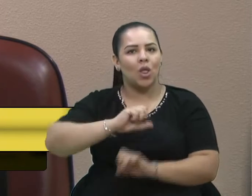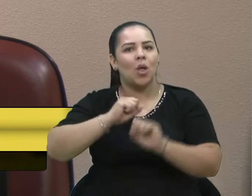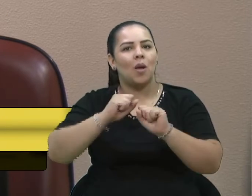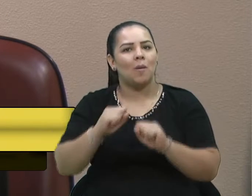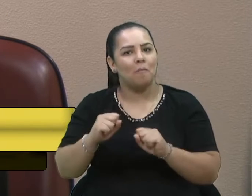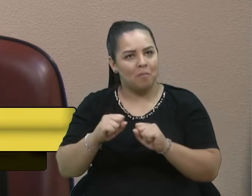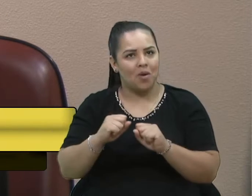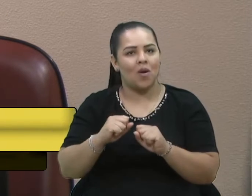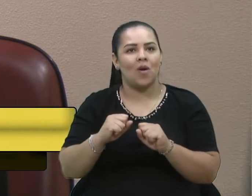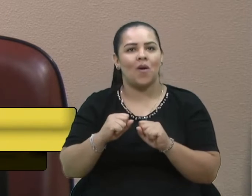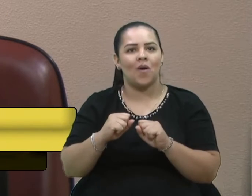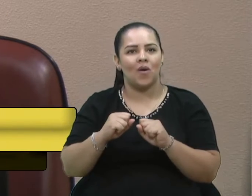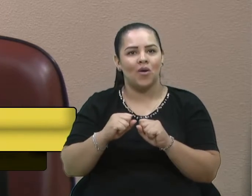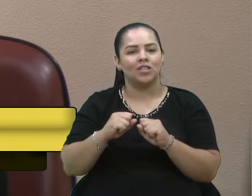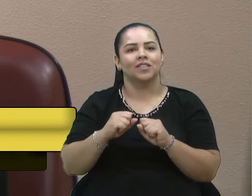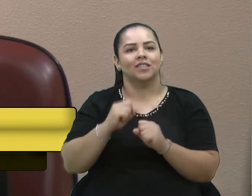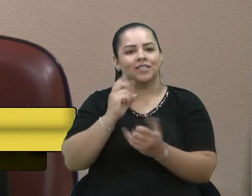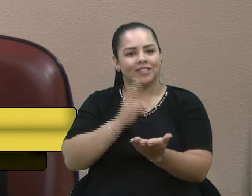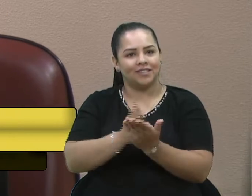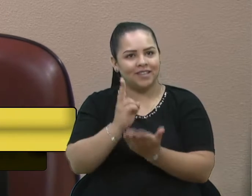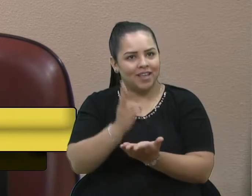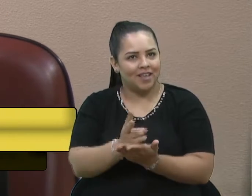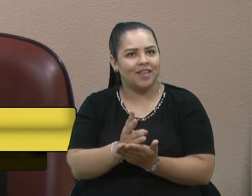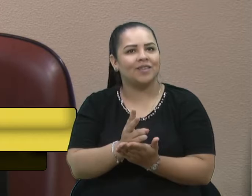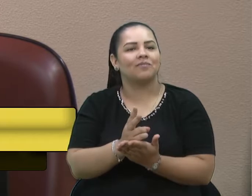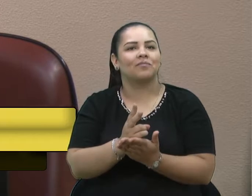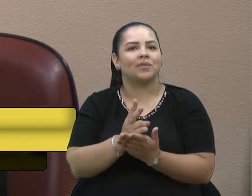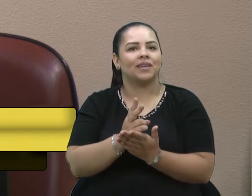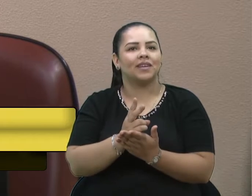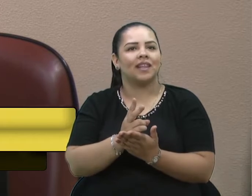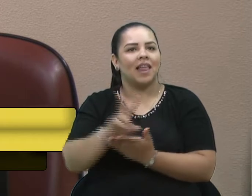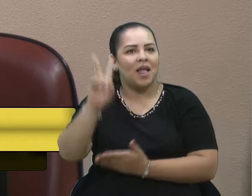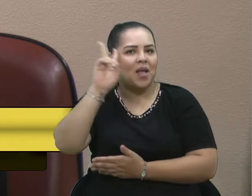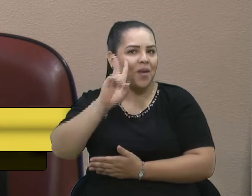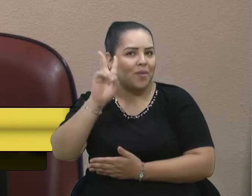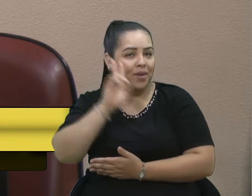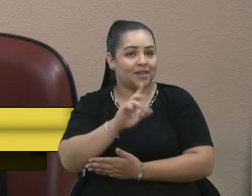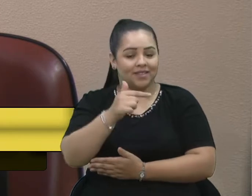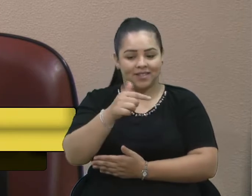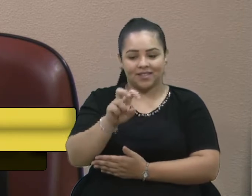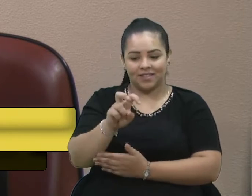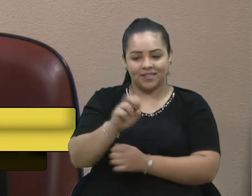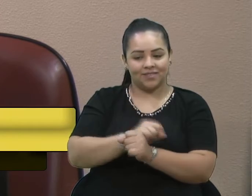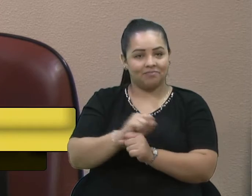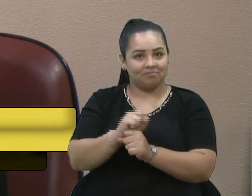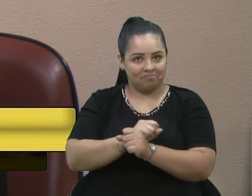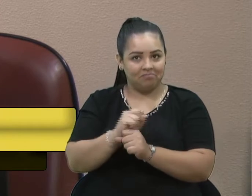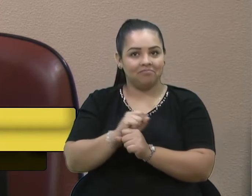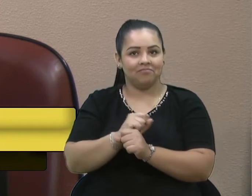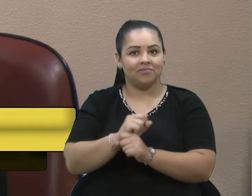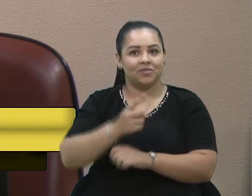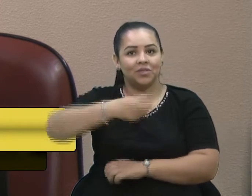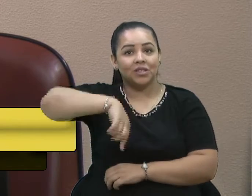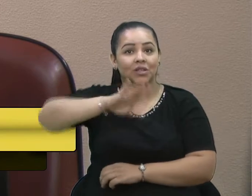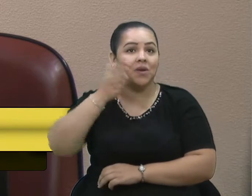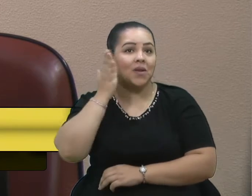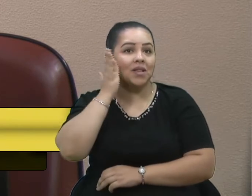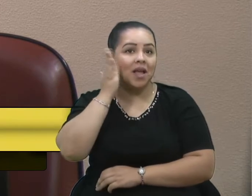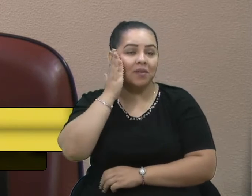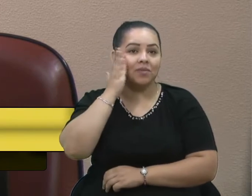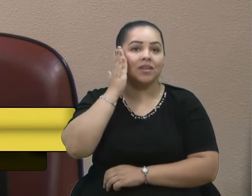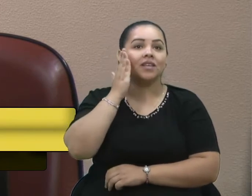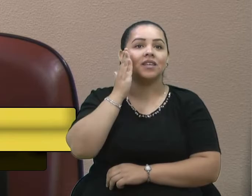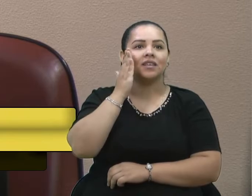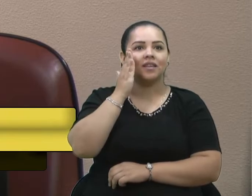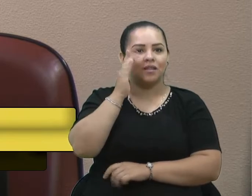podemos deixar de celebrar 75 anos. Nós sabemos que os jornalistas têm estado, inclusive, muito na linha de